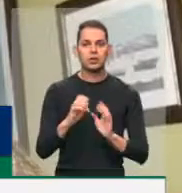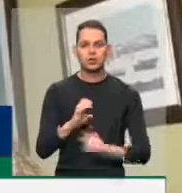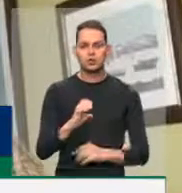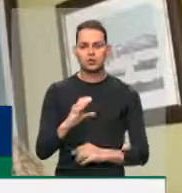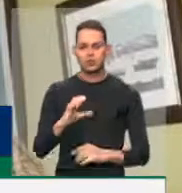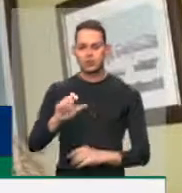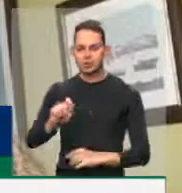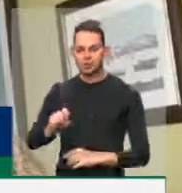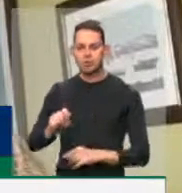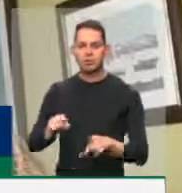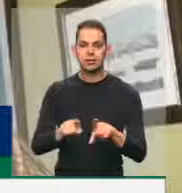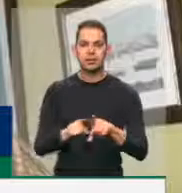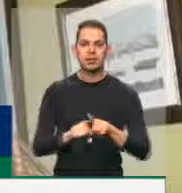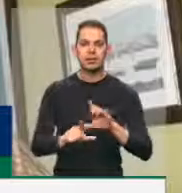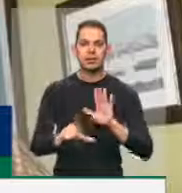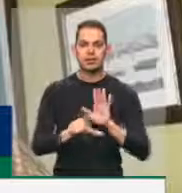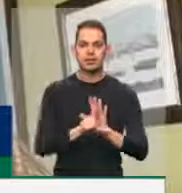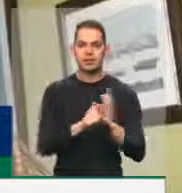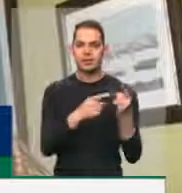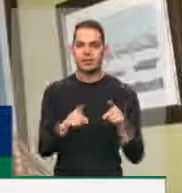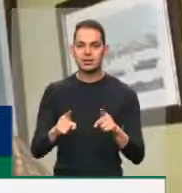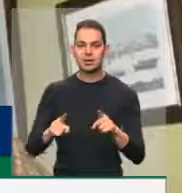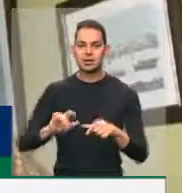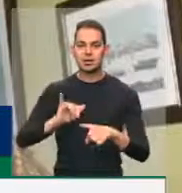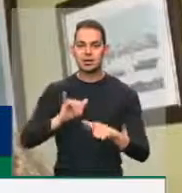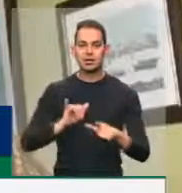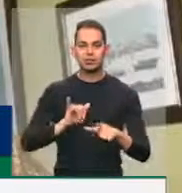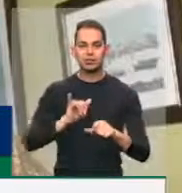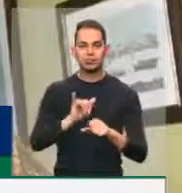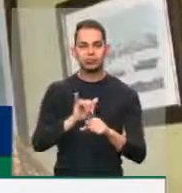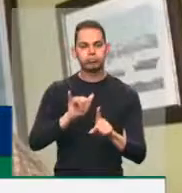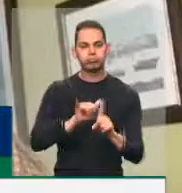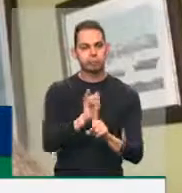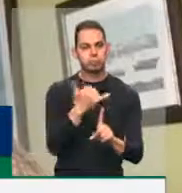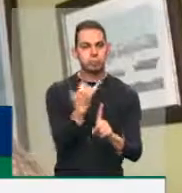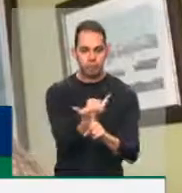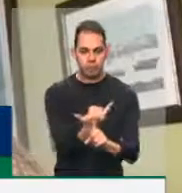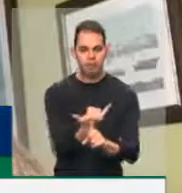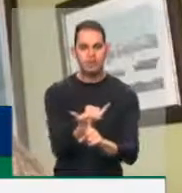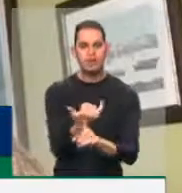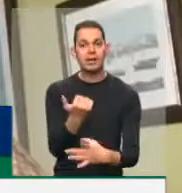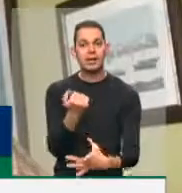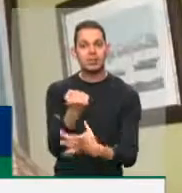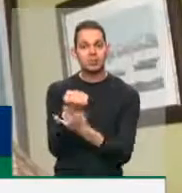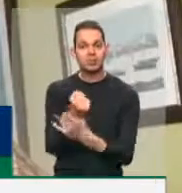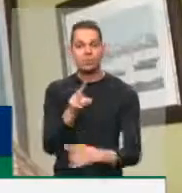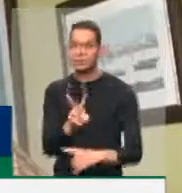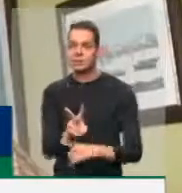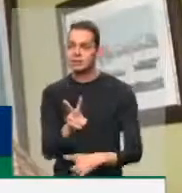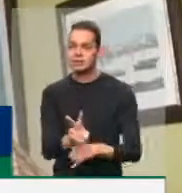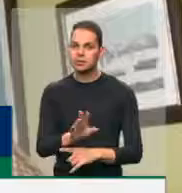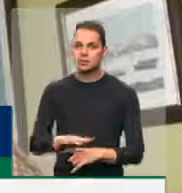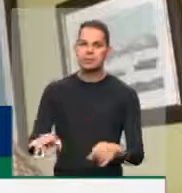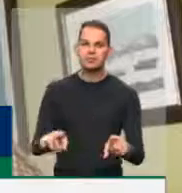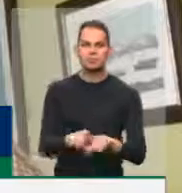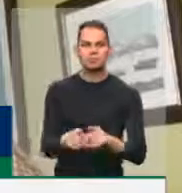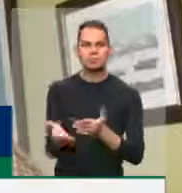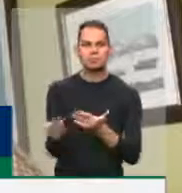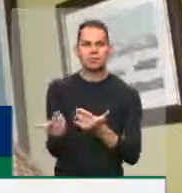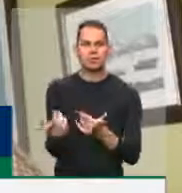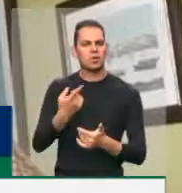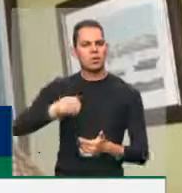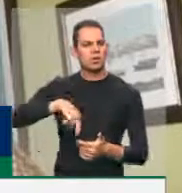Criança e a lei anti-bullying assegura a proteção de crianças e adolescentes. Nós não podemos